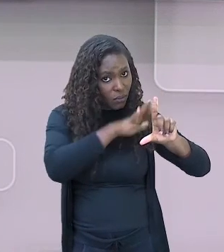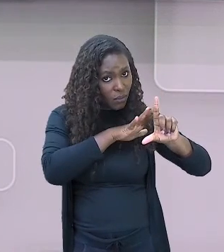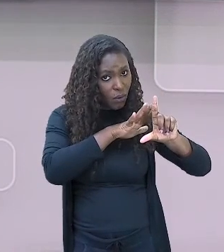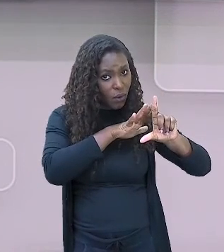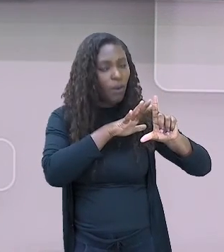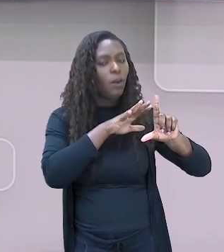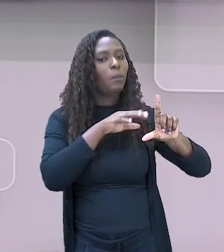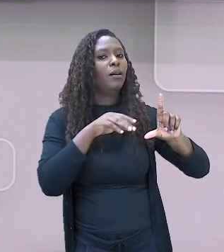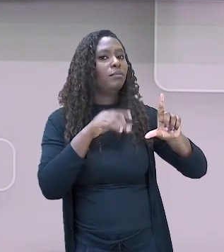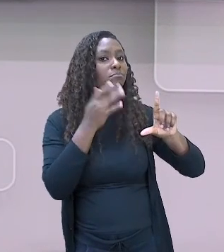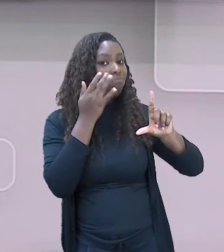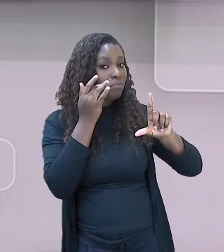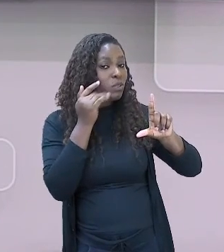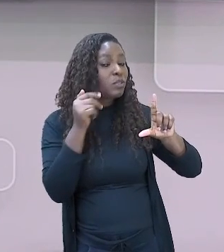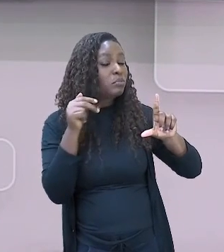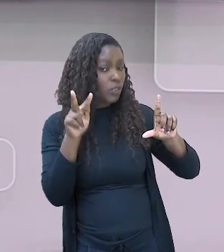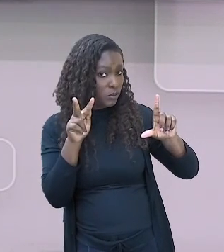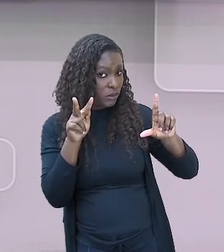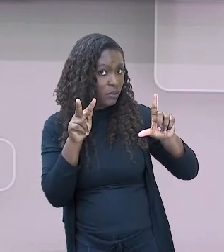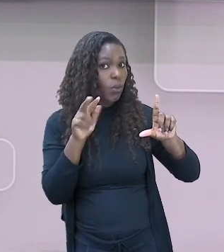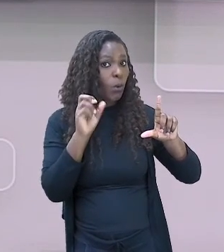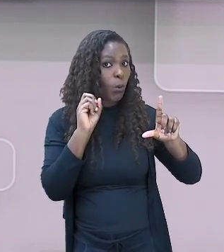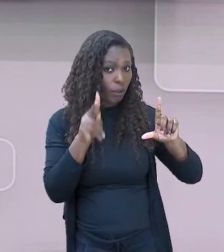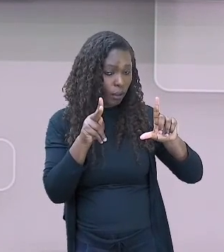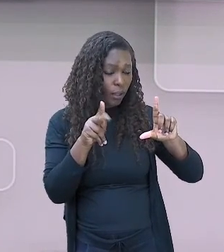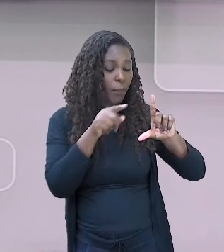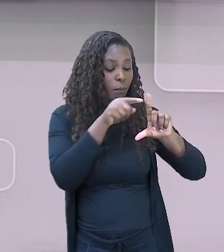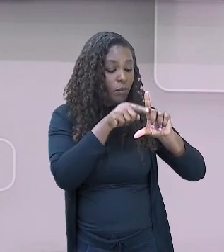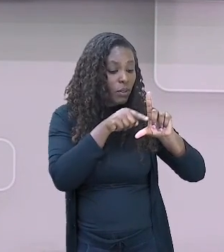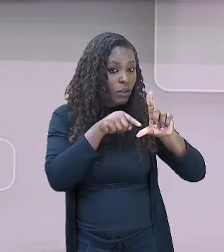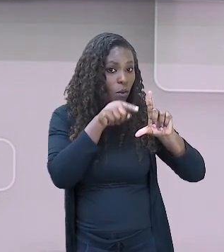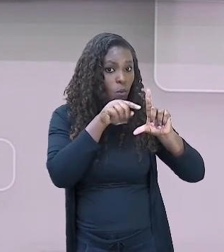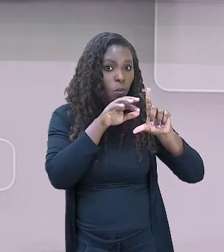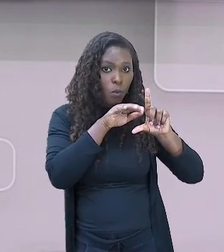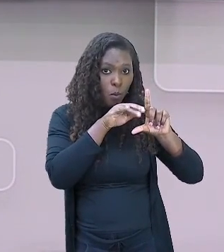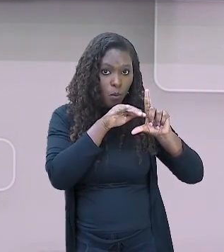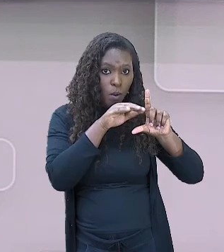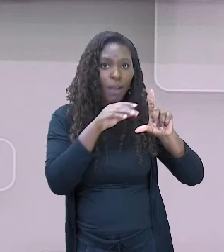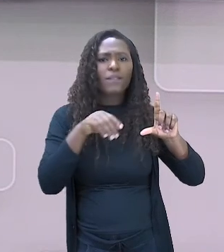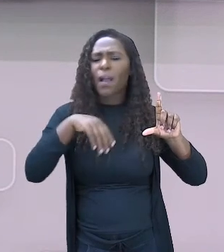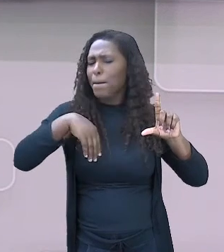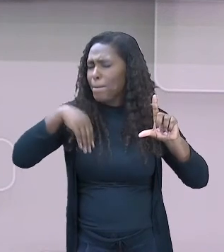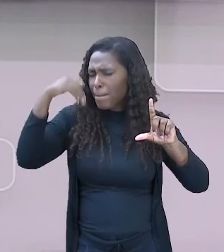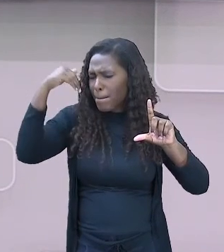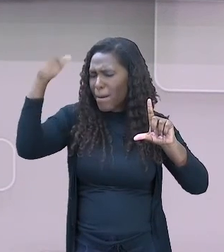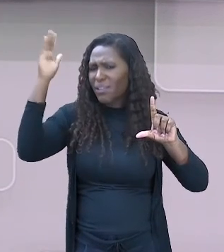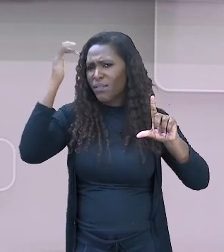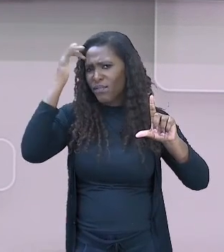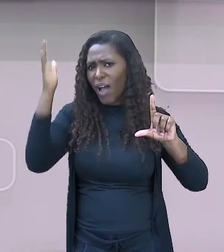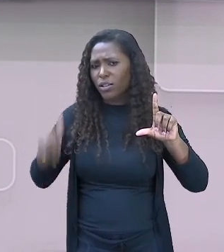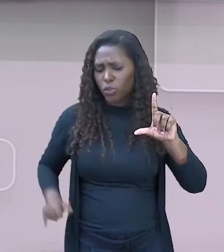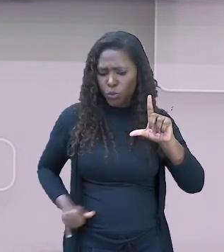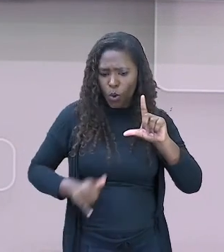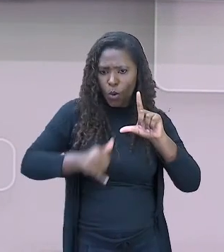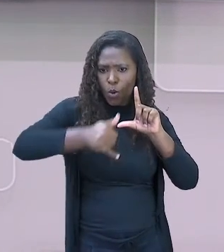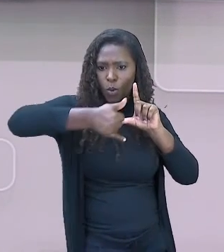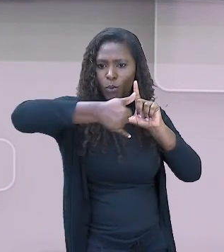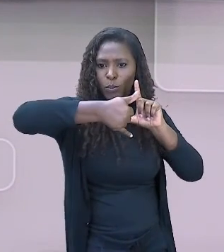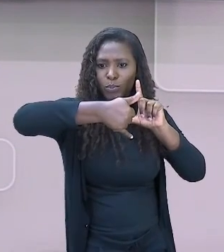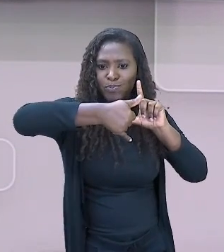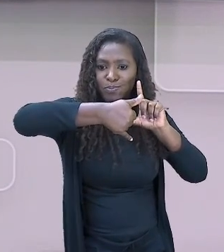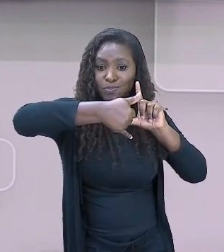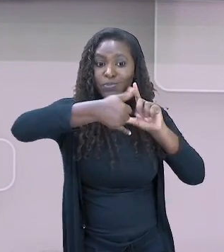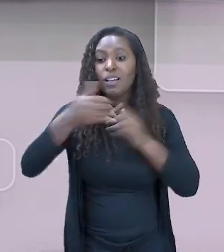de educação continuada da SMEDGV. Pra facilitar ainda mais, é só apontar a câmera do seu celular